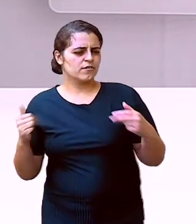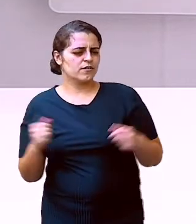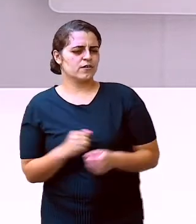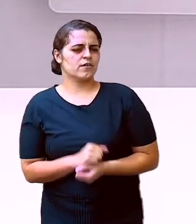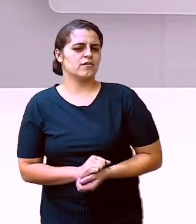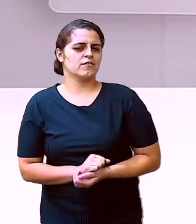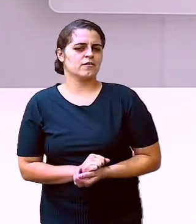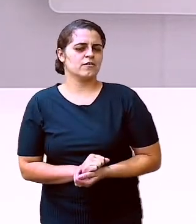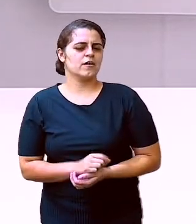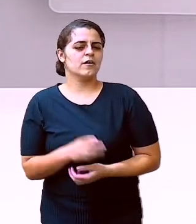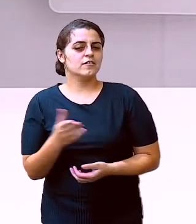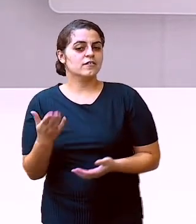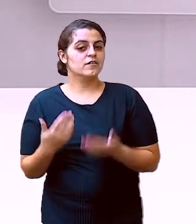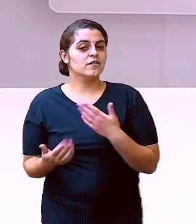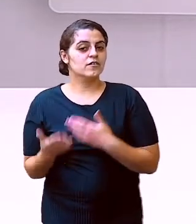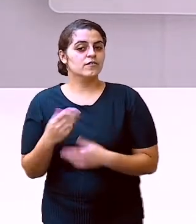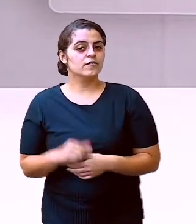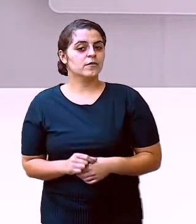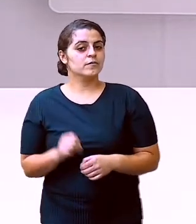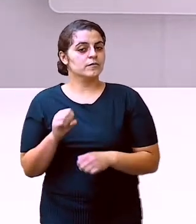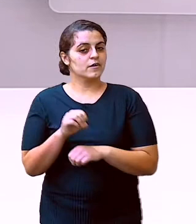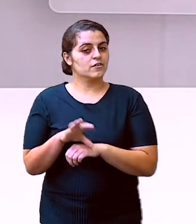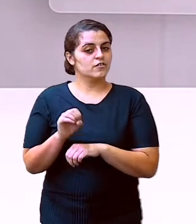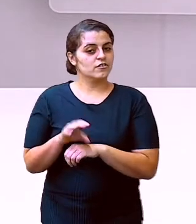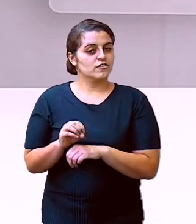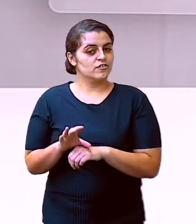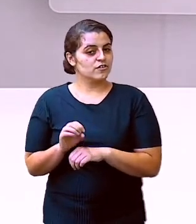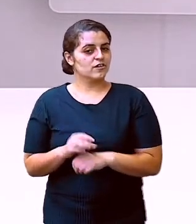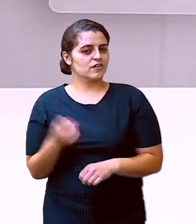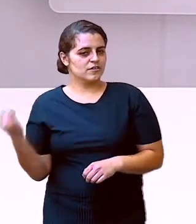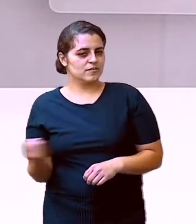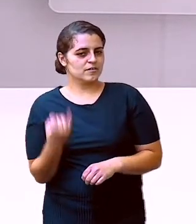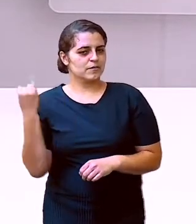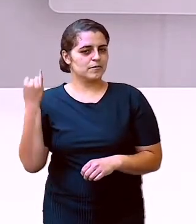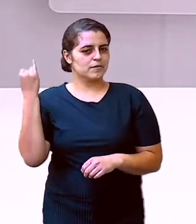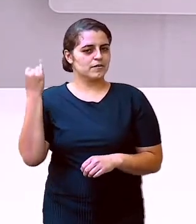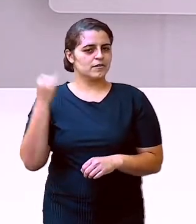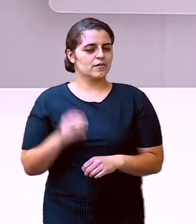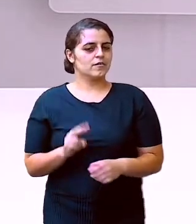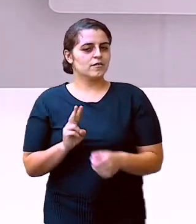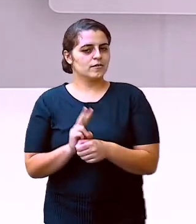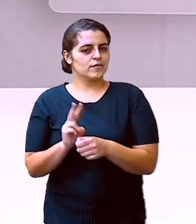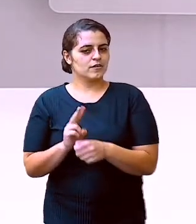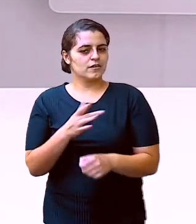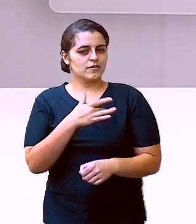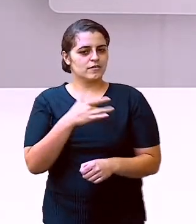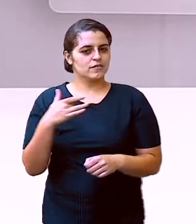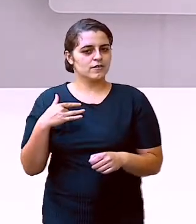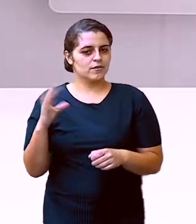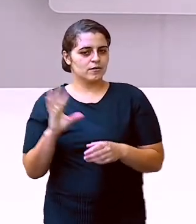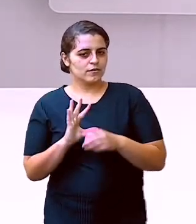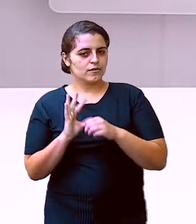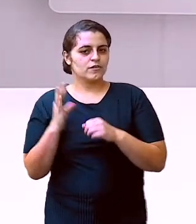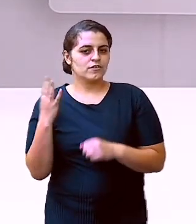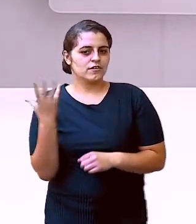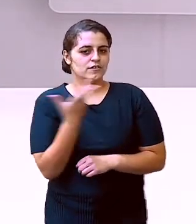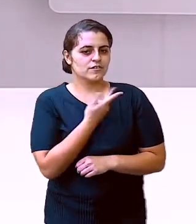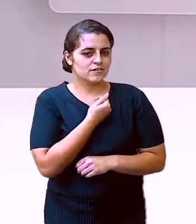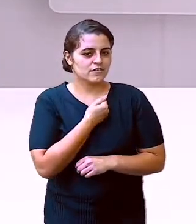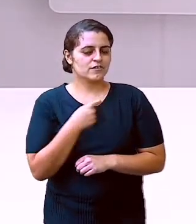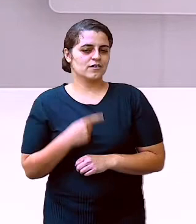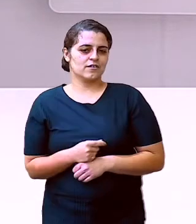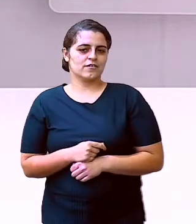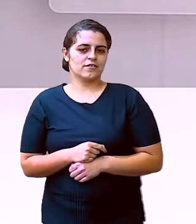antes de começar a nossa aula, vamos aos nossos recadinhos. Cuidados que salvam, salvam você,